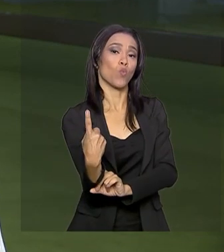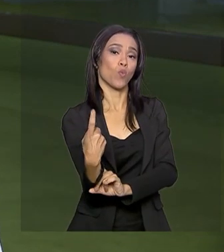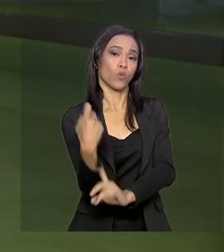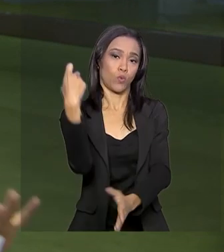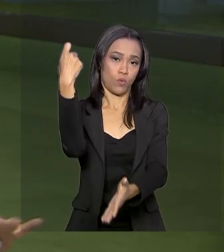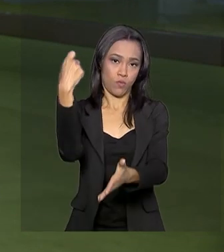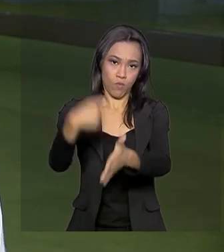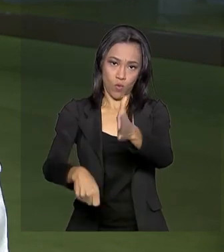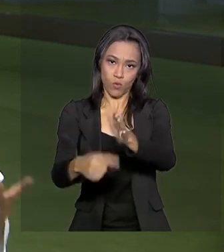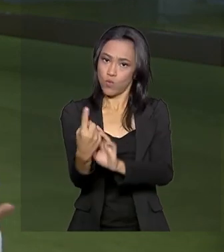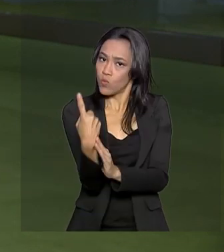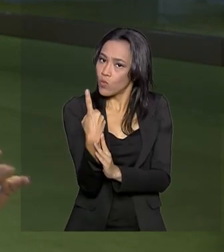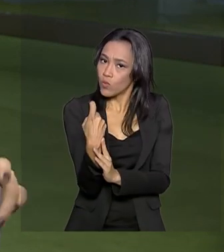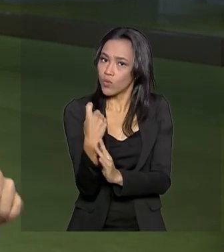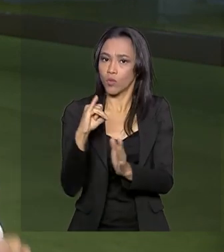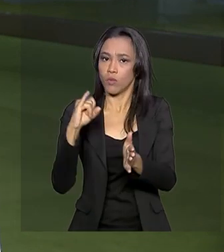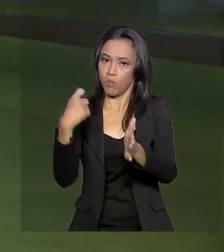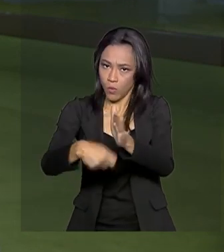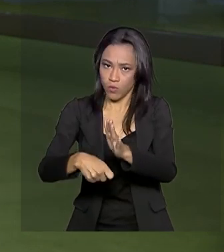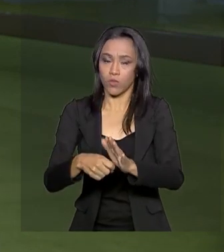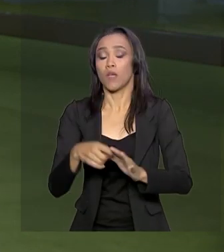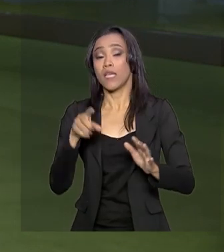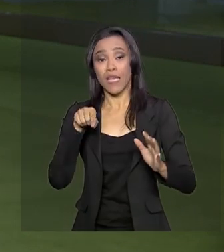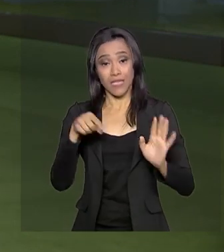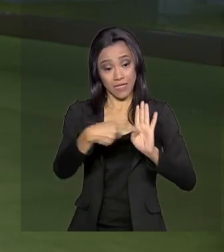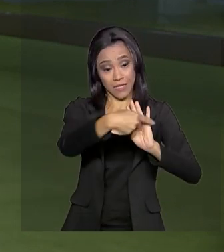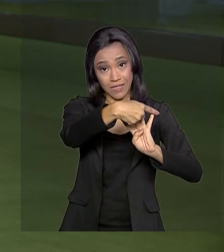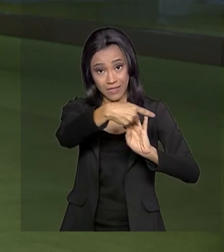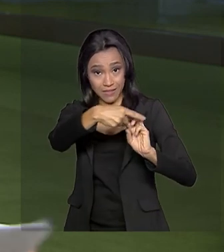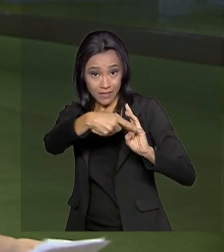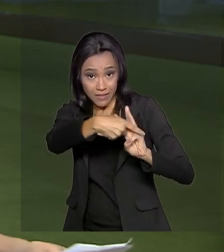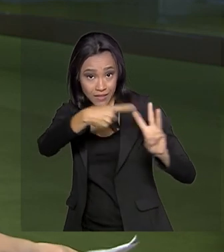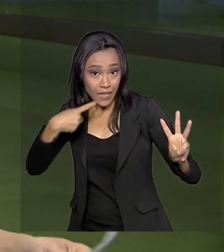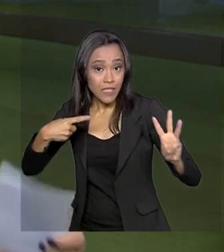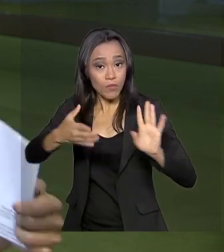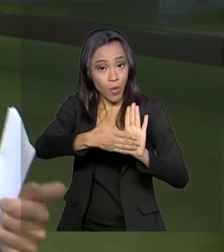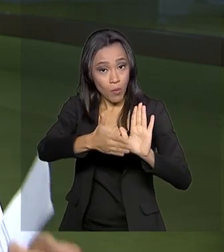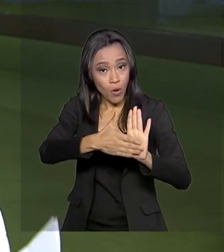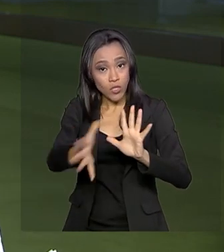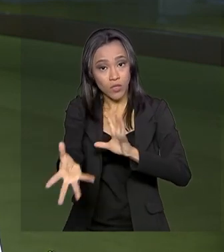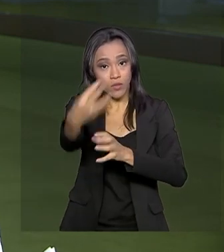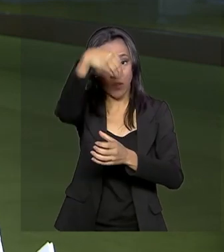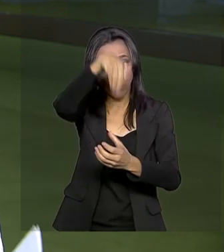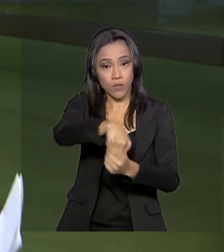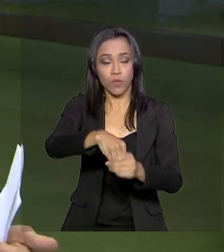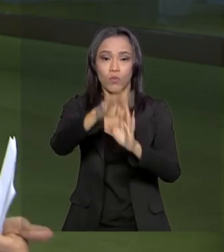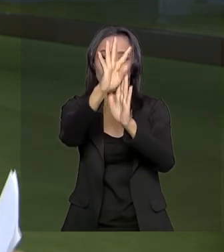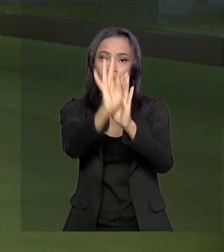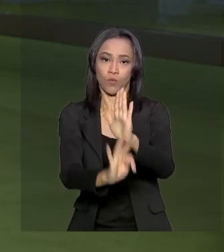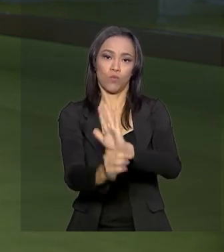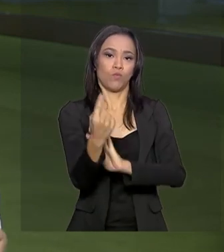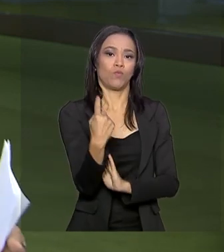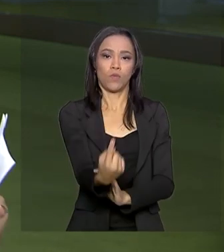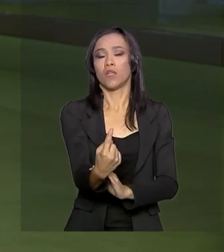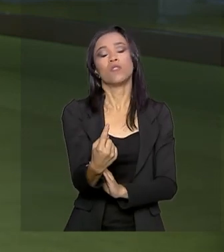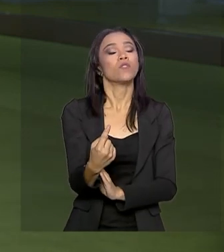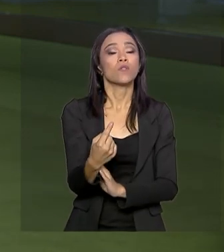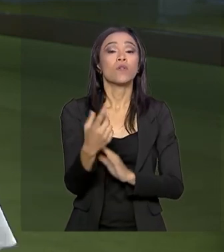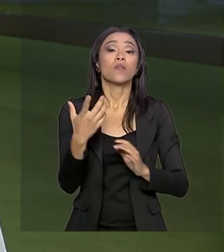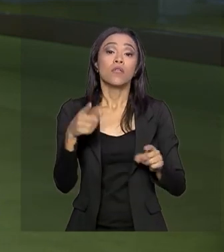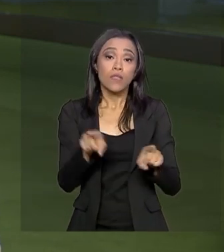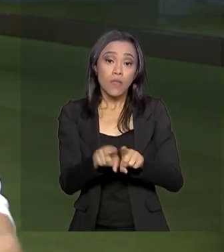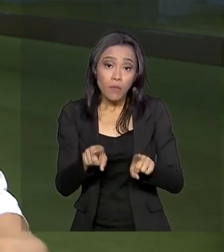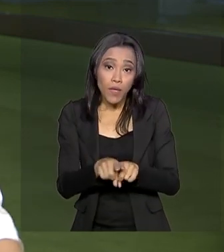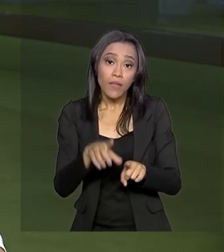é que em algum momento essas três propostas sejam, então, unificadas. Fora isso, Renata, 11 medidas provisórias na pauta e também